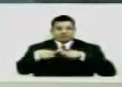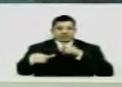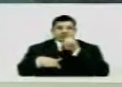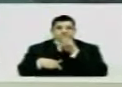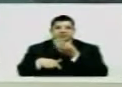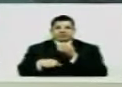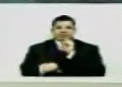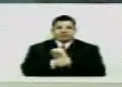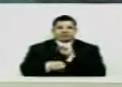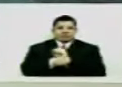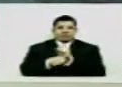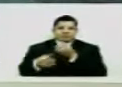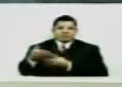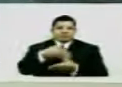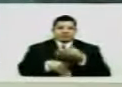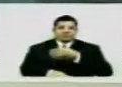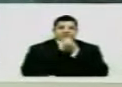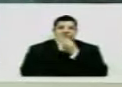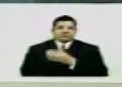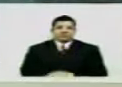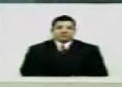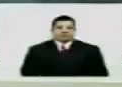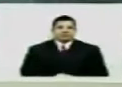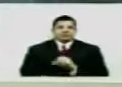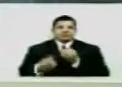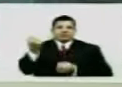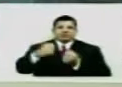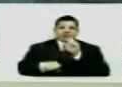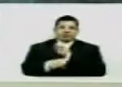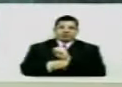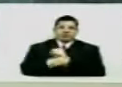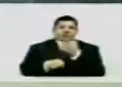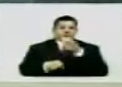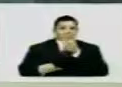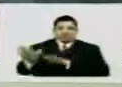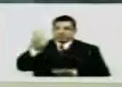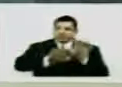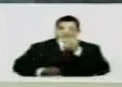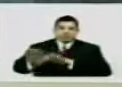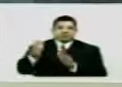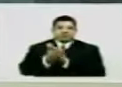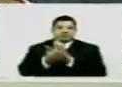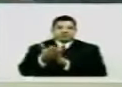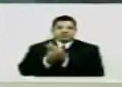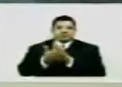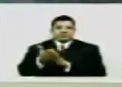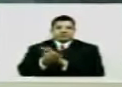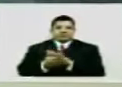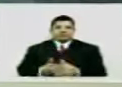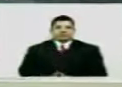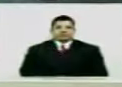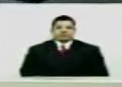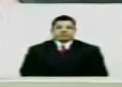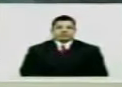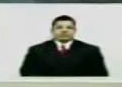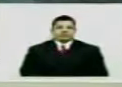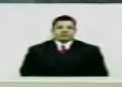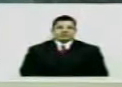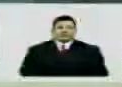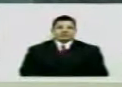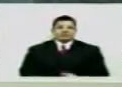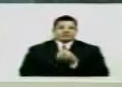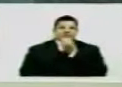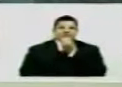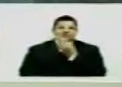Ele espera anoitecer Ele espera um carro parado Num lugar sem movimento Mas aqui Não há controle nenhum